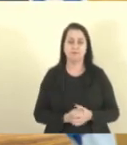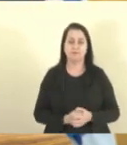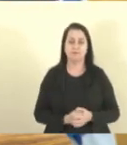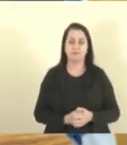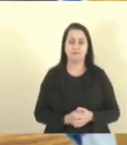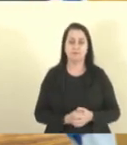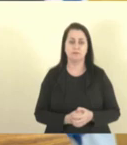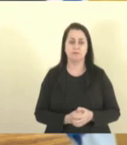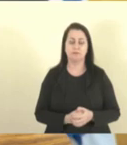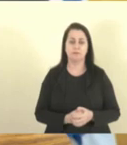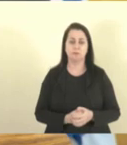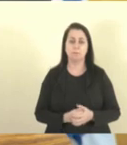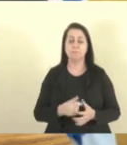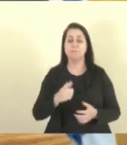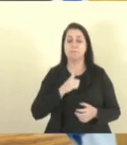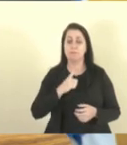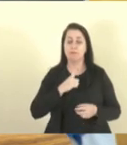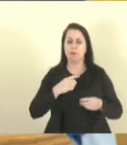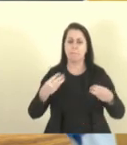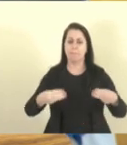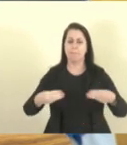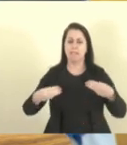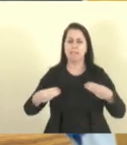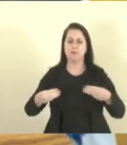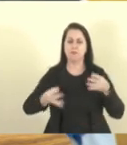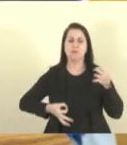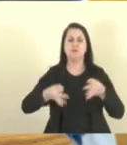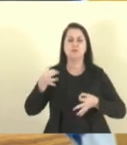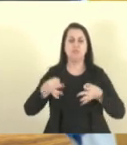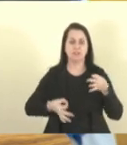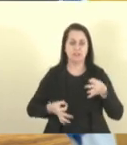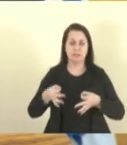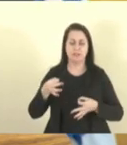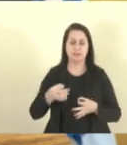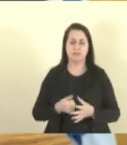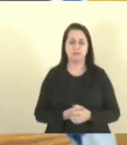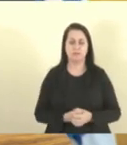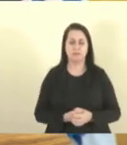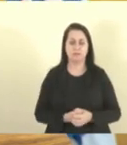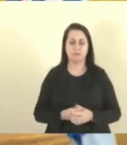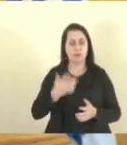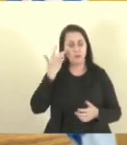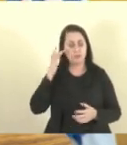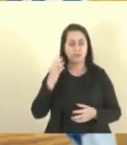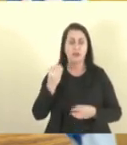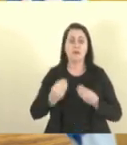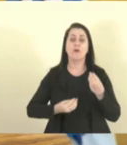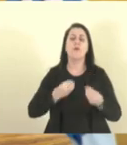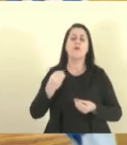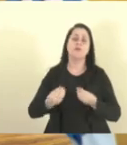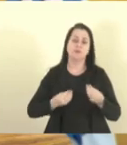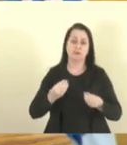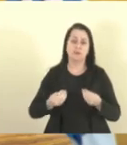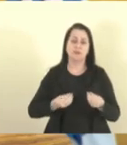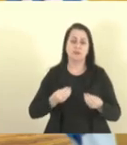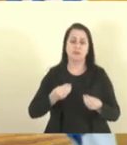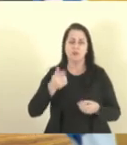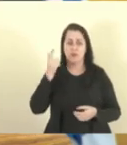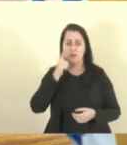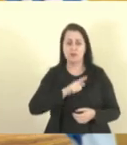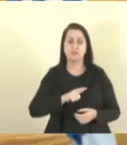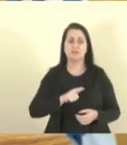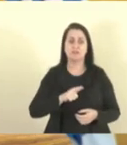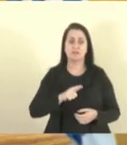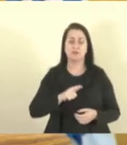secretário, ainda tem o ministro da Justiça, que não sei como conseguiu, dois bandidos